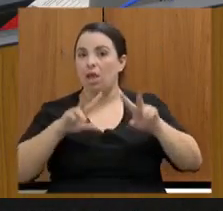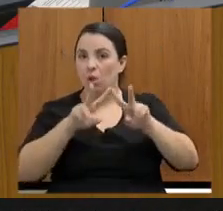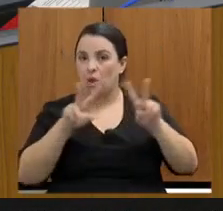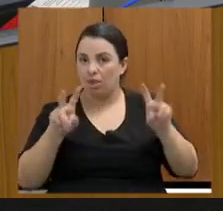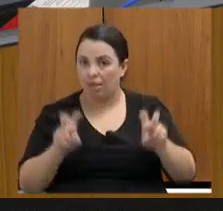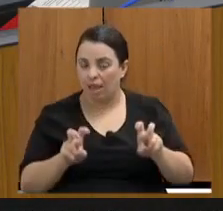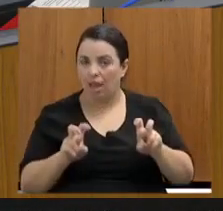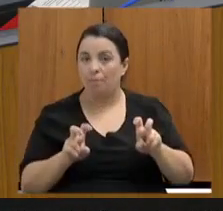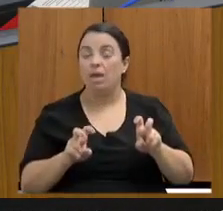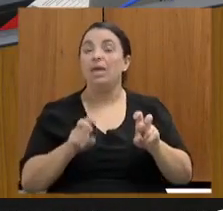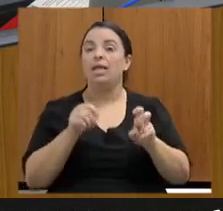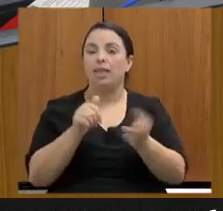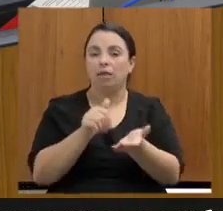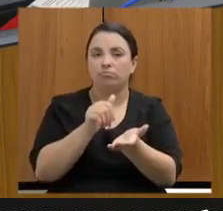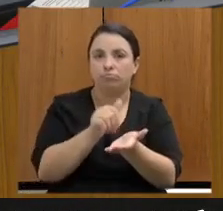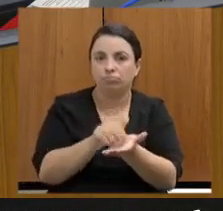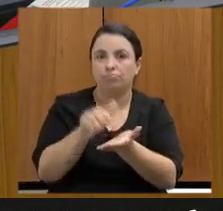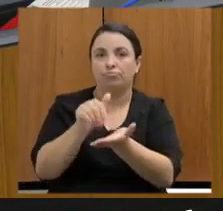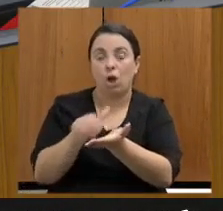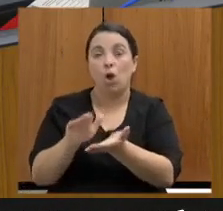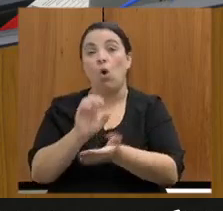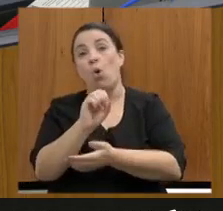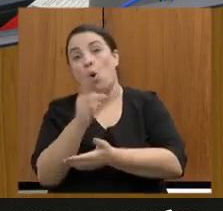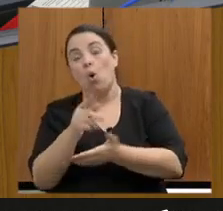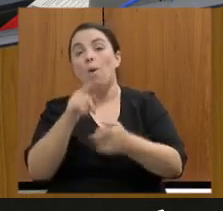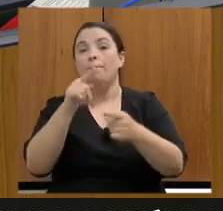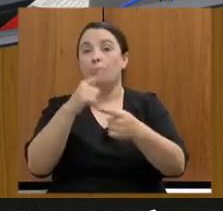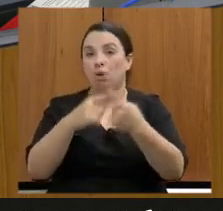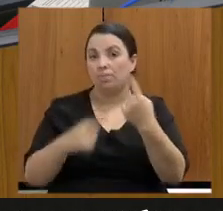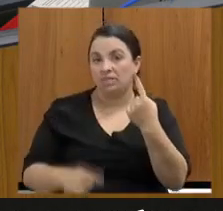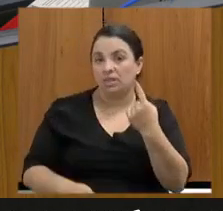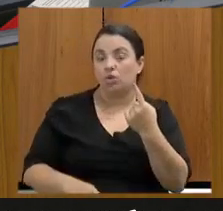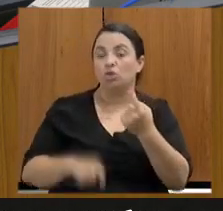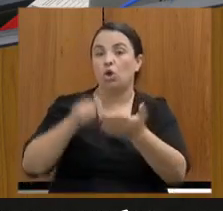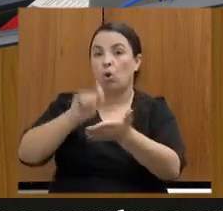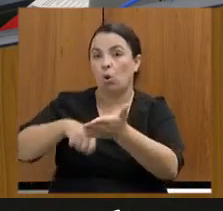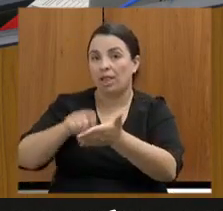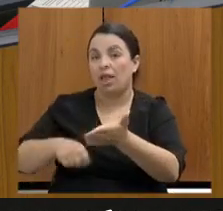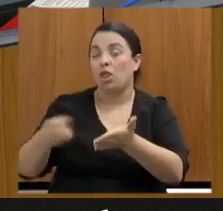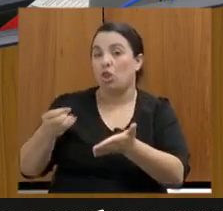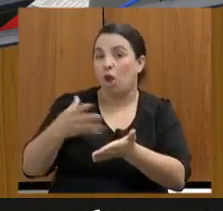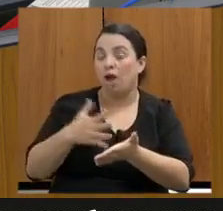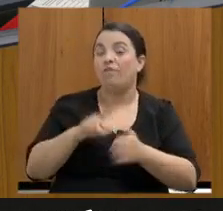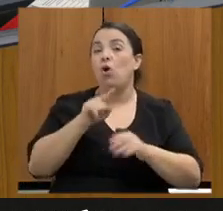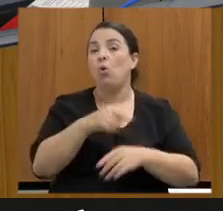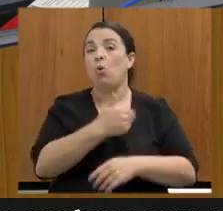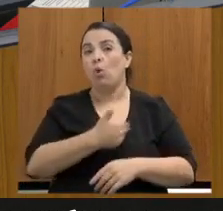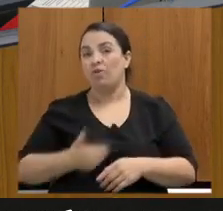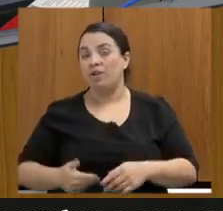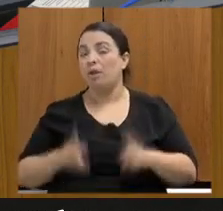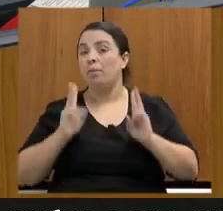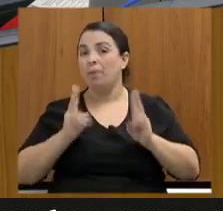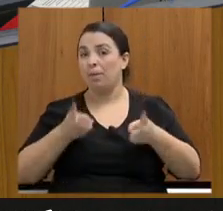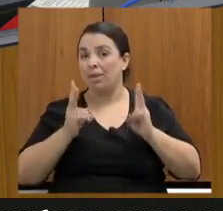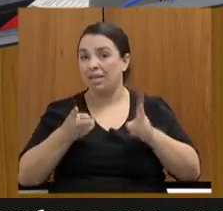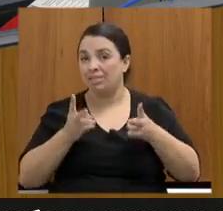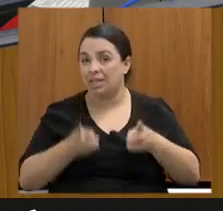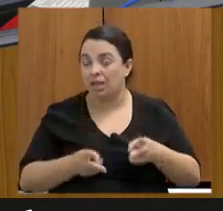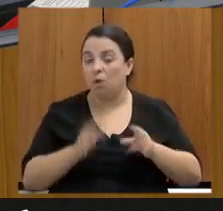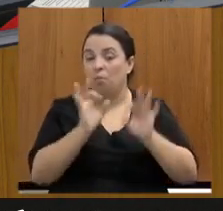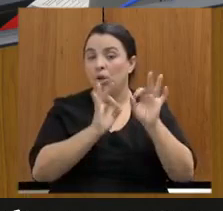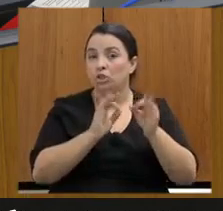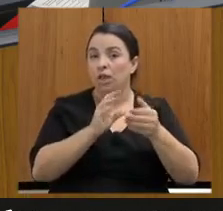dispensa, mesmo com proibição de convocação, o governo permaneceria fazendo o projeto mãos dadas,